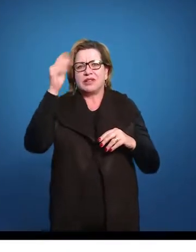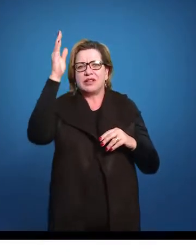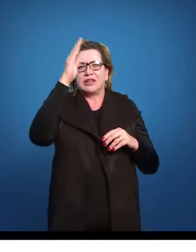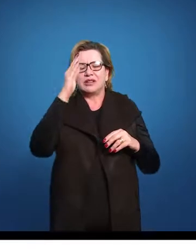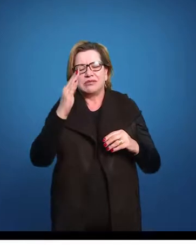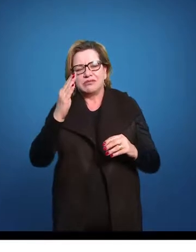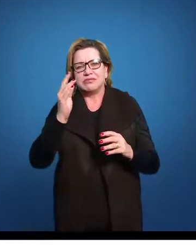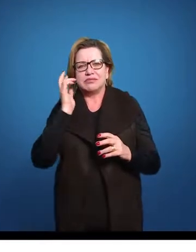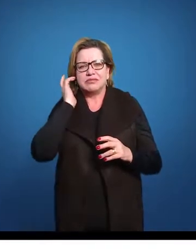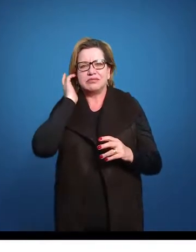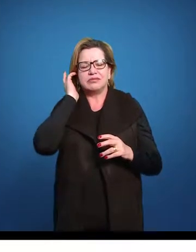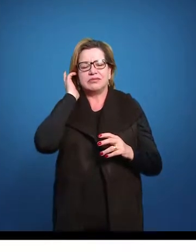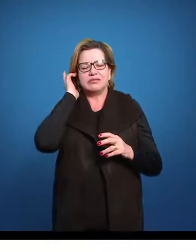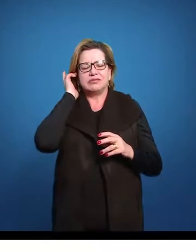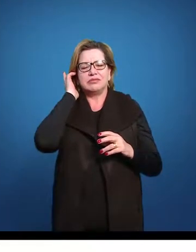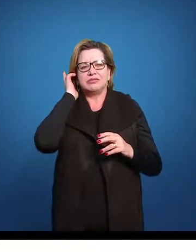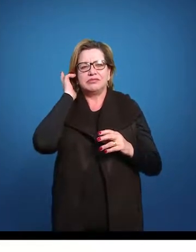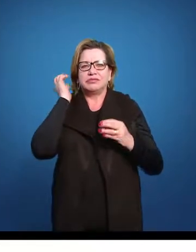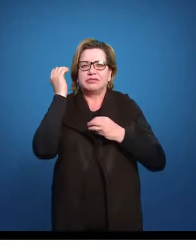como nação.